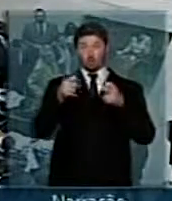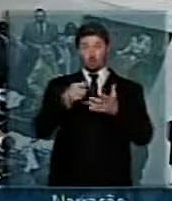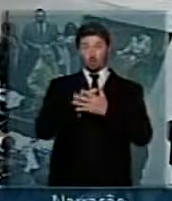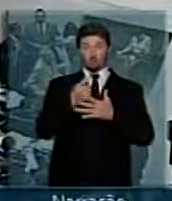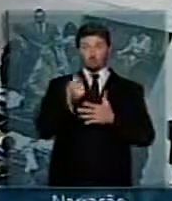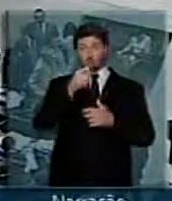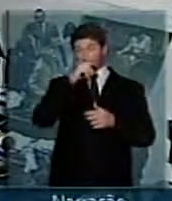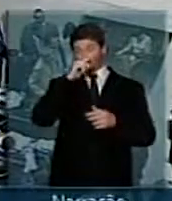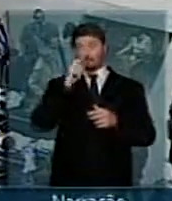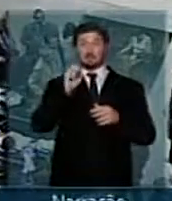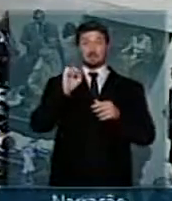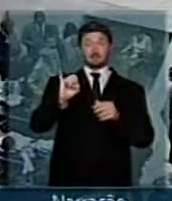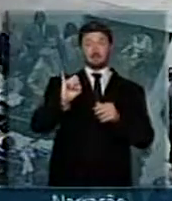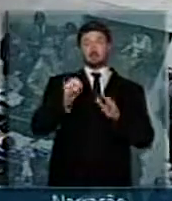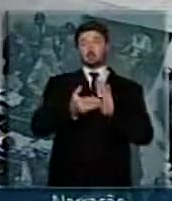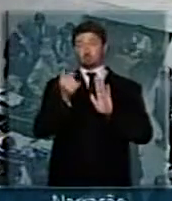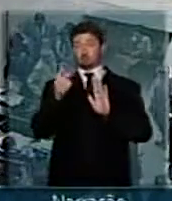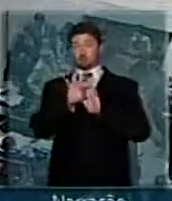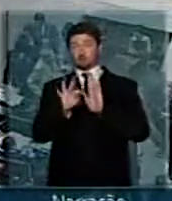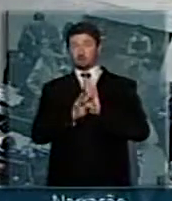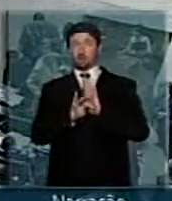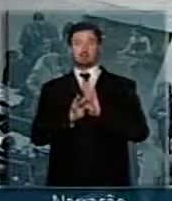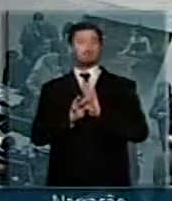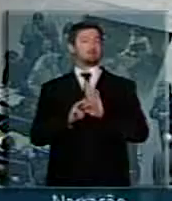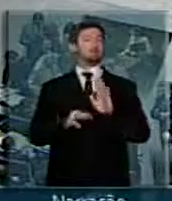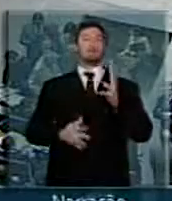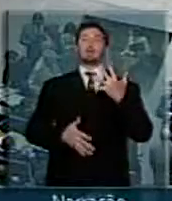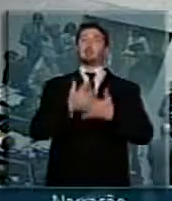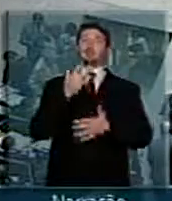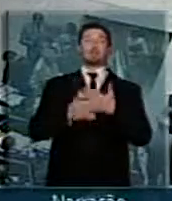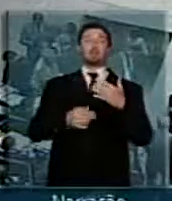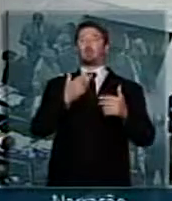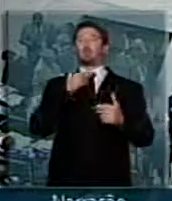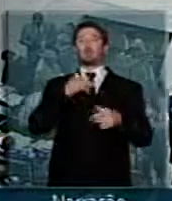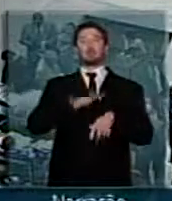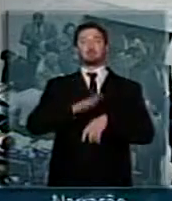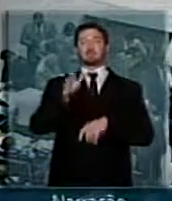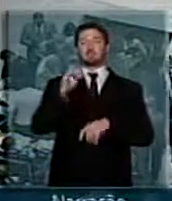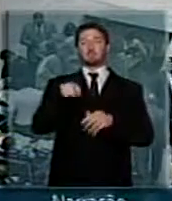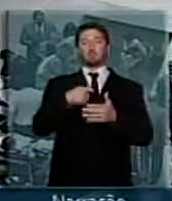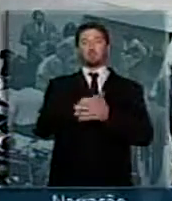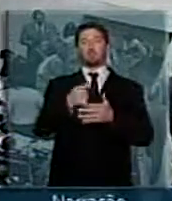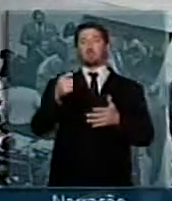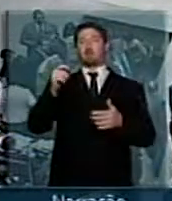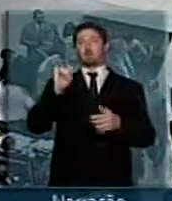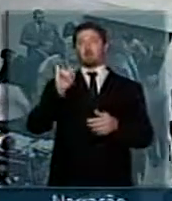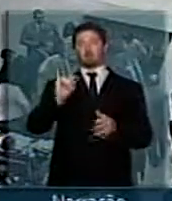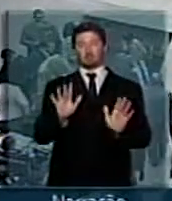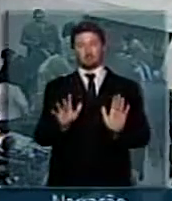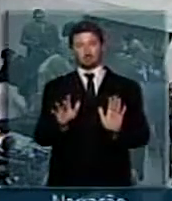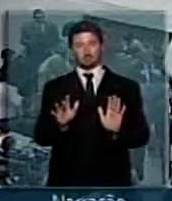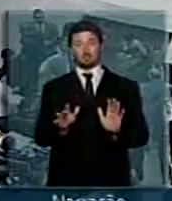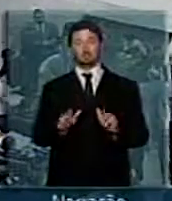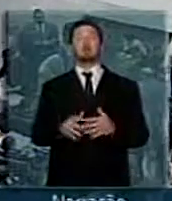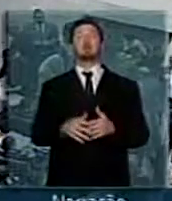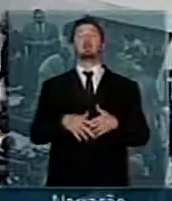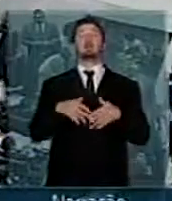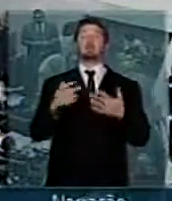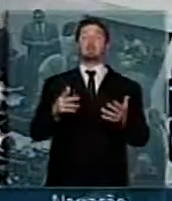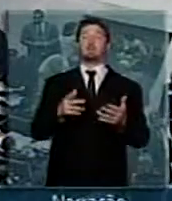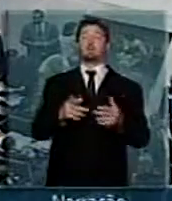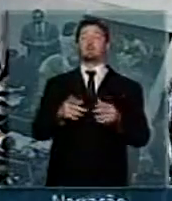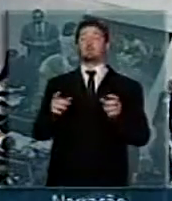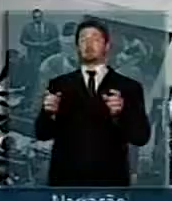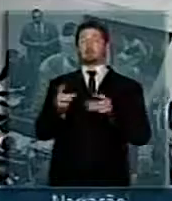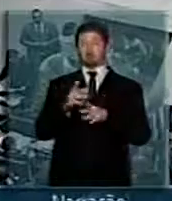viabilizada, se for tirado do texto, inviabiliza a cobrança dessa CSS. A proposta aprovada aqui no Senado segue, aqui na Câmara,